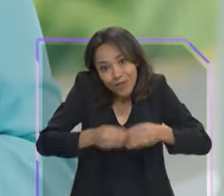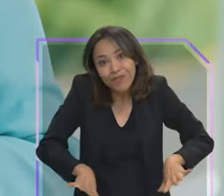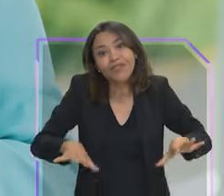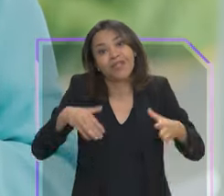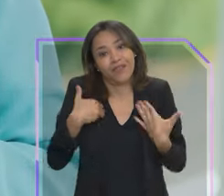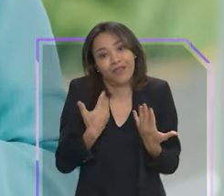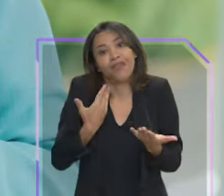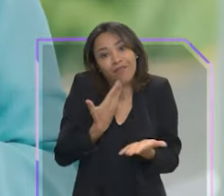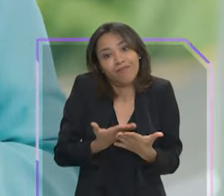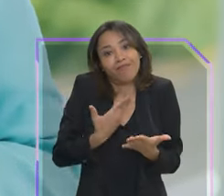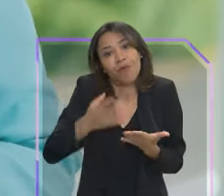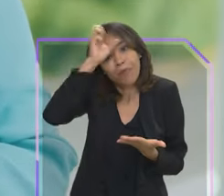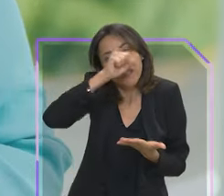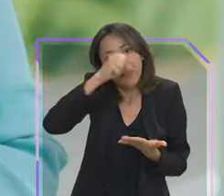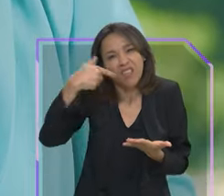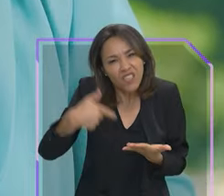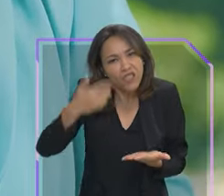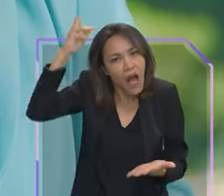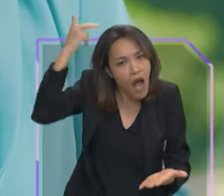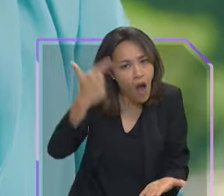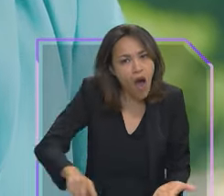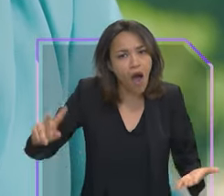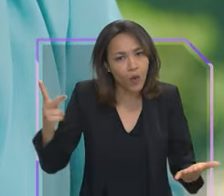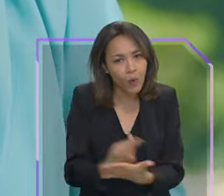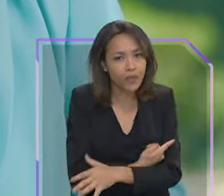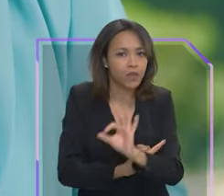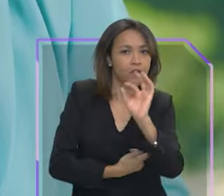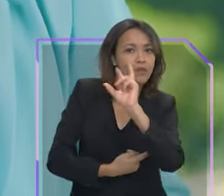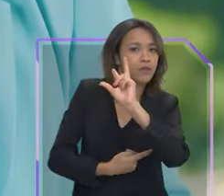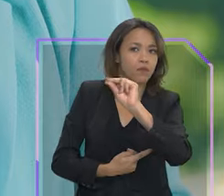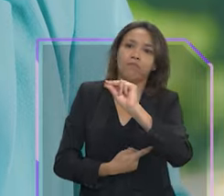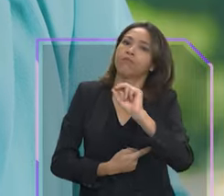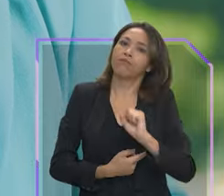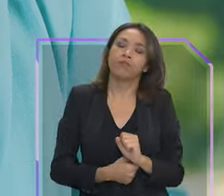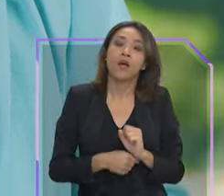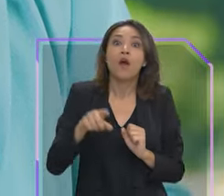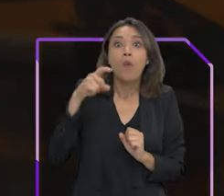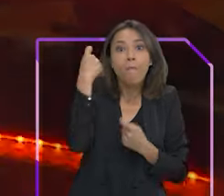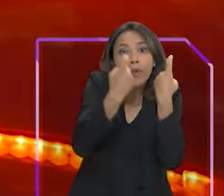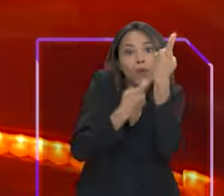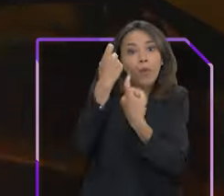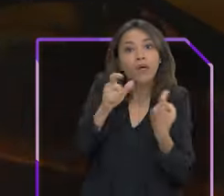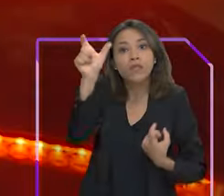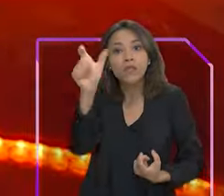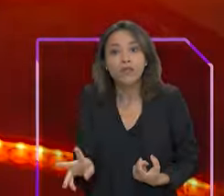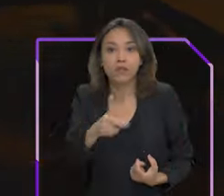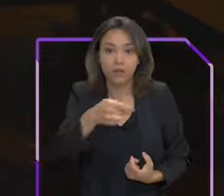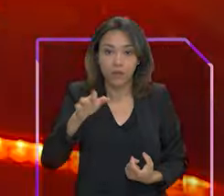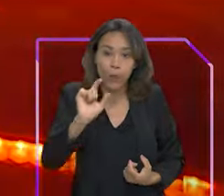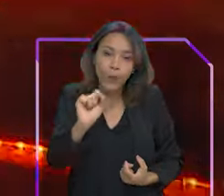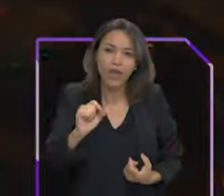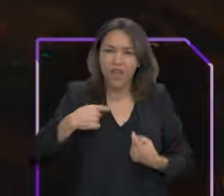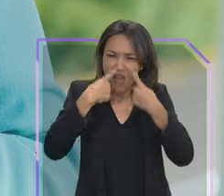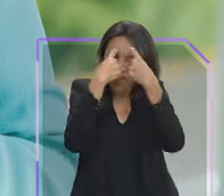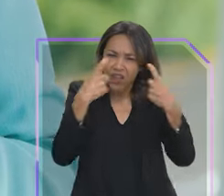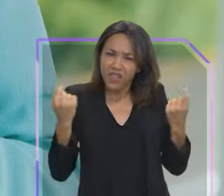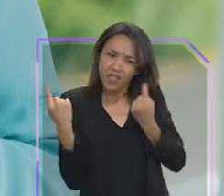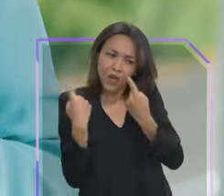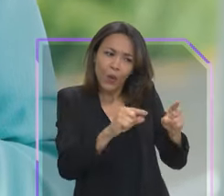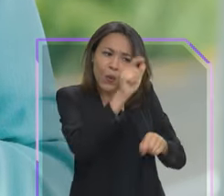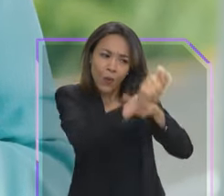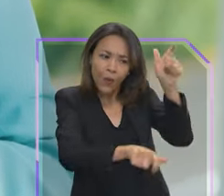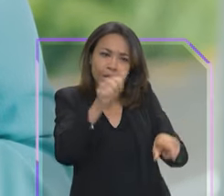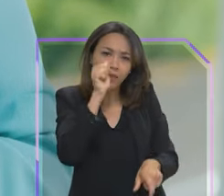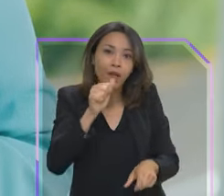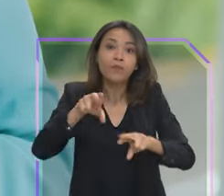Isso não vai mais acontecer. Uma das maiores preocupações do presidente Lula é a violência contra as mulheres. Por